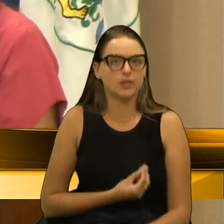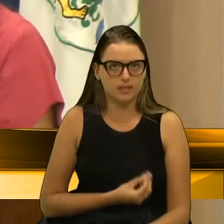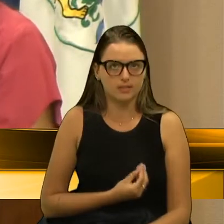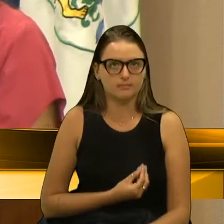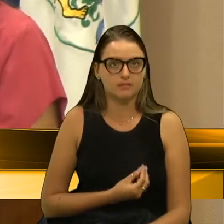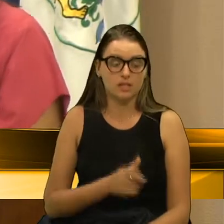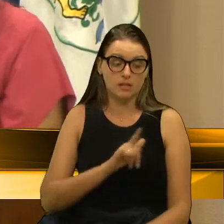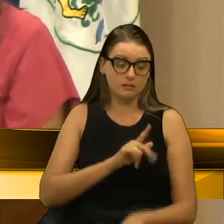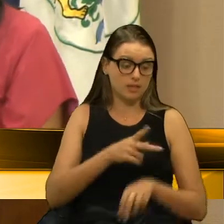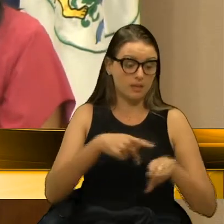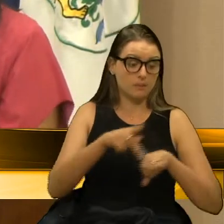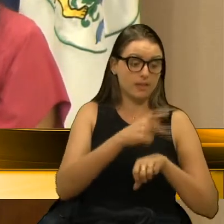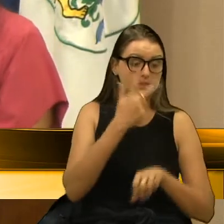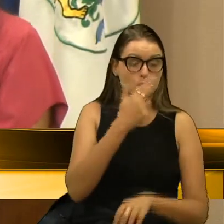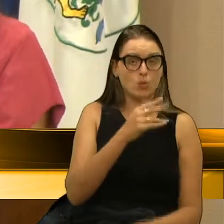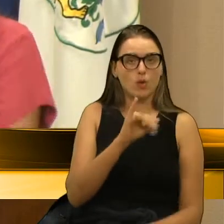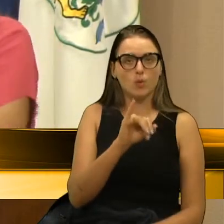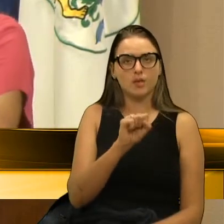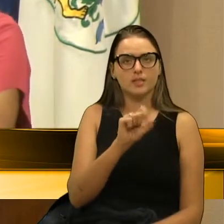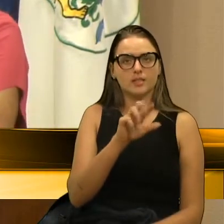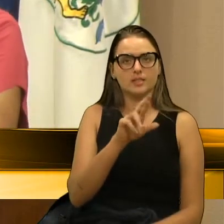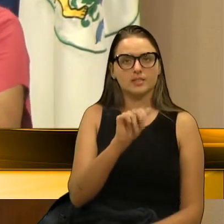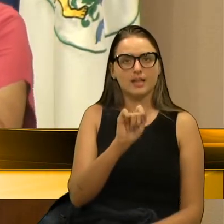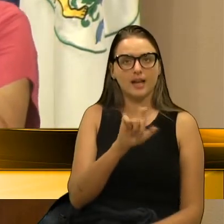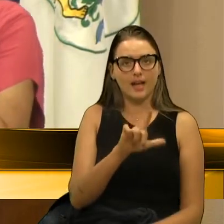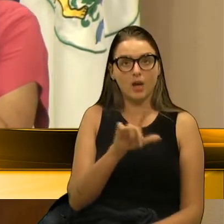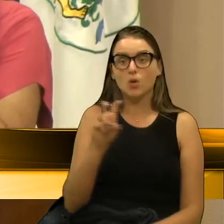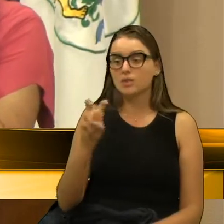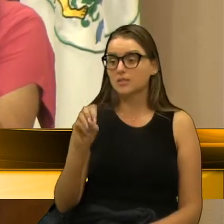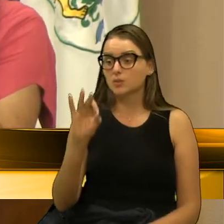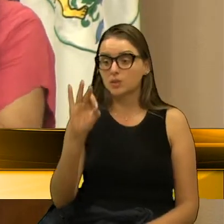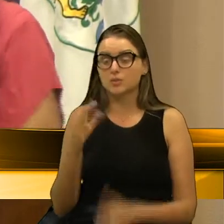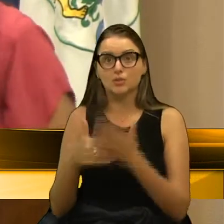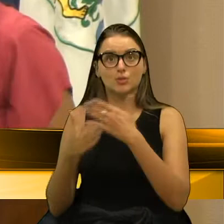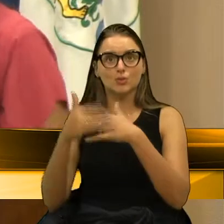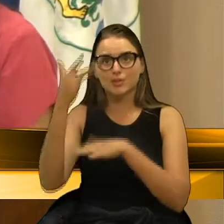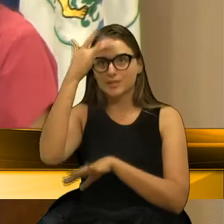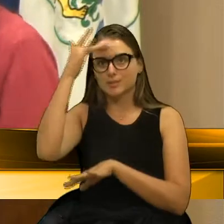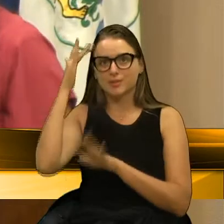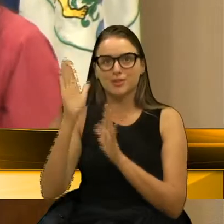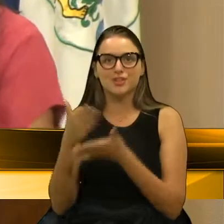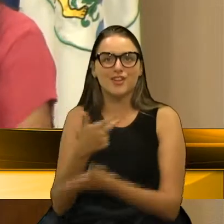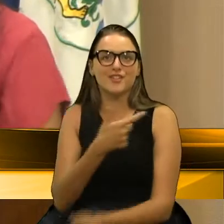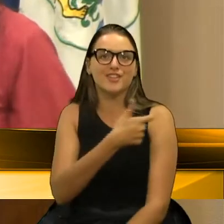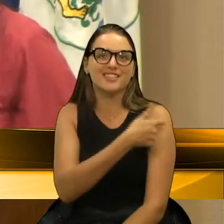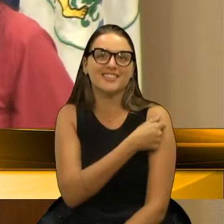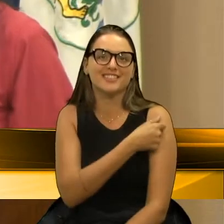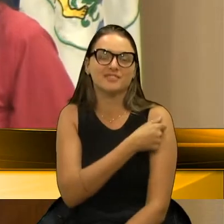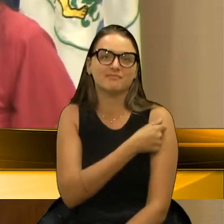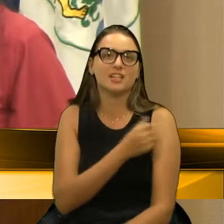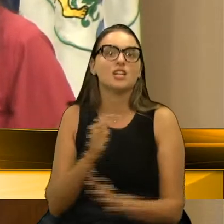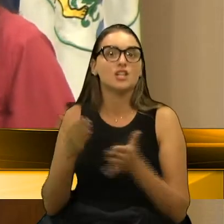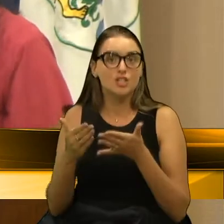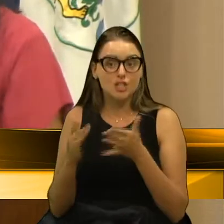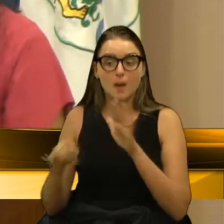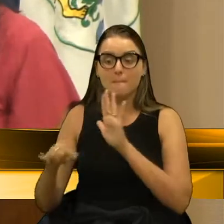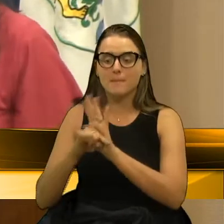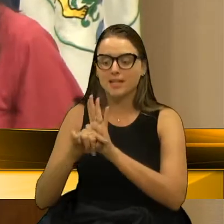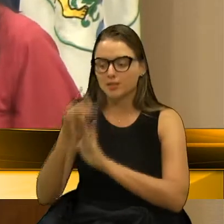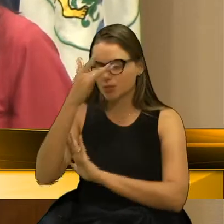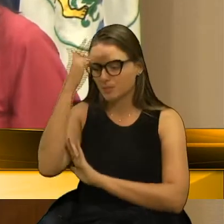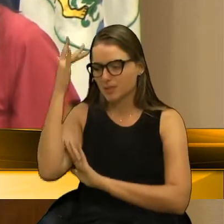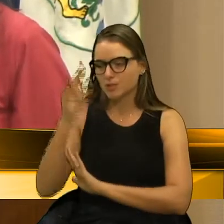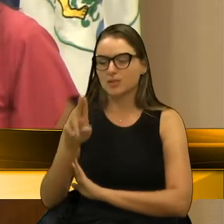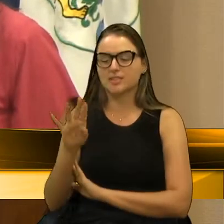como Israel que 50% da população já foram vacinadas. E isso já diminuiu muito o nível de internação de pessoas em